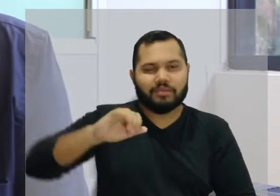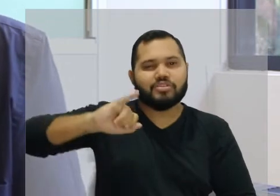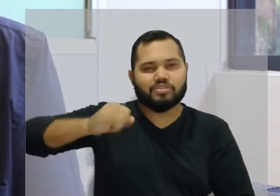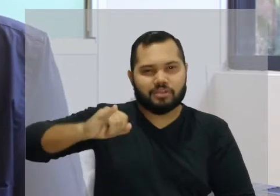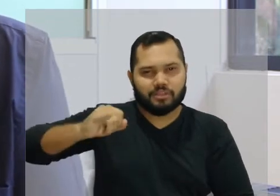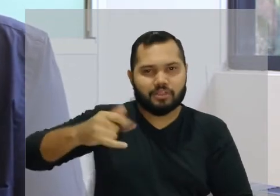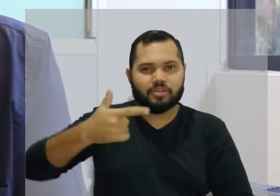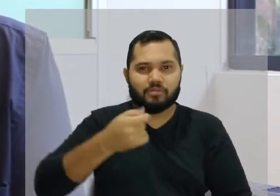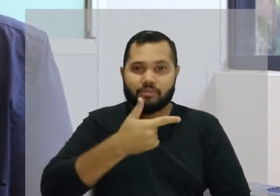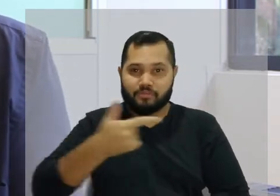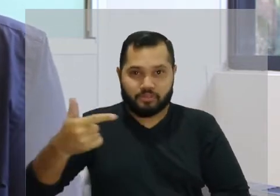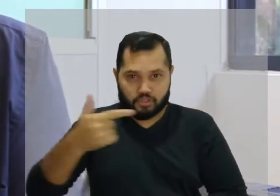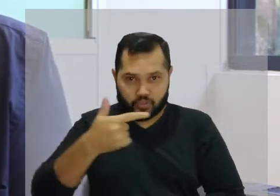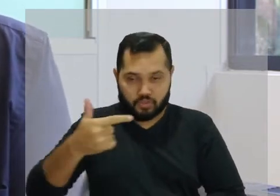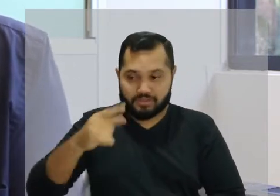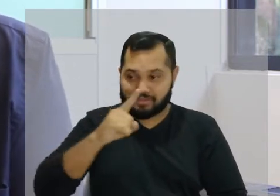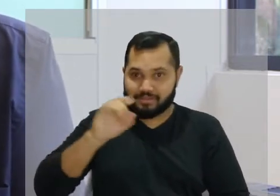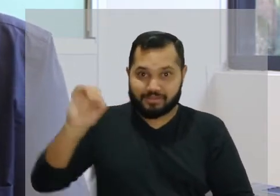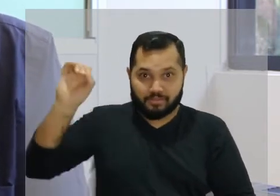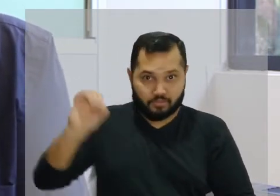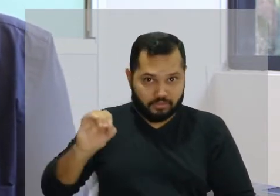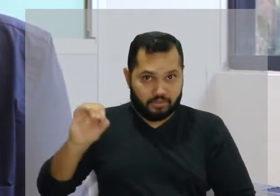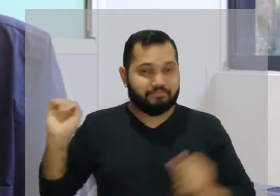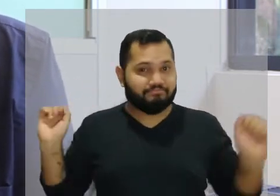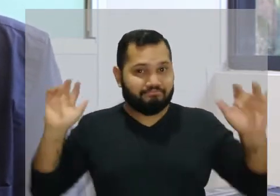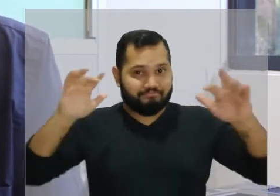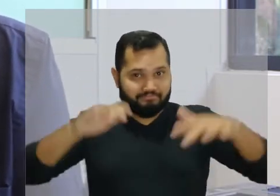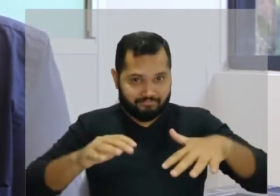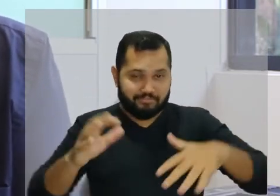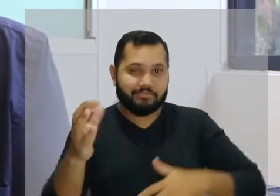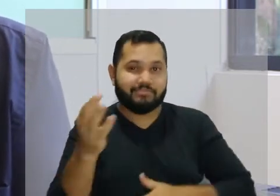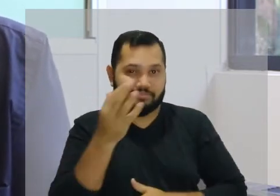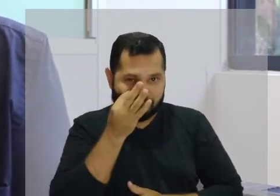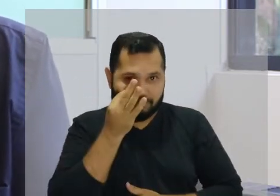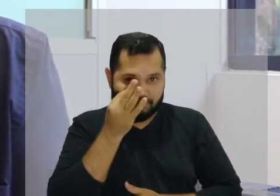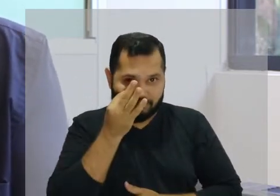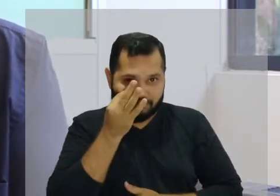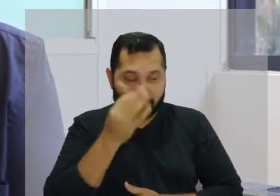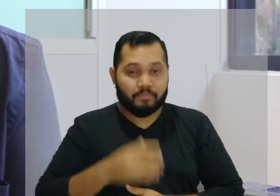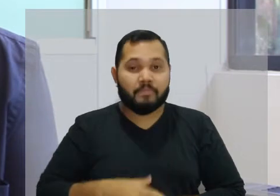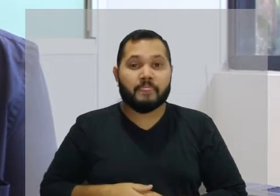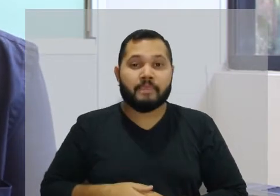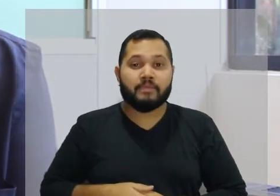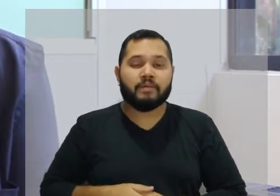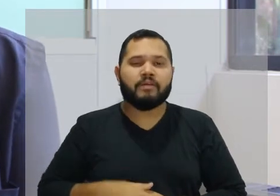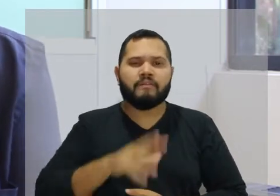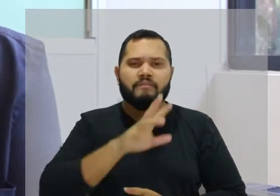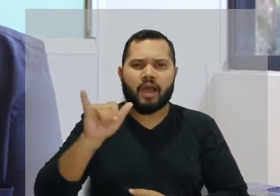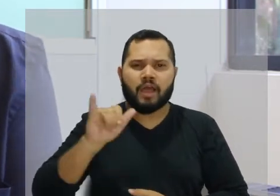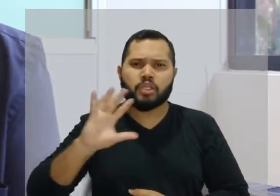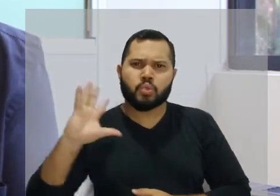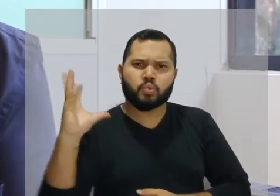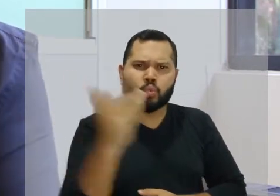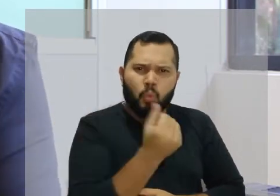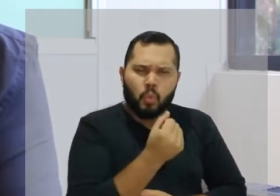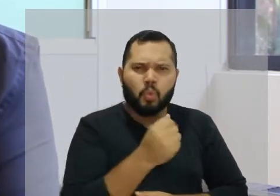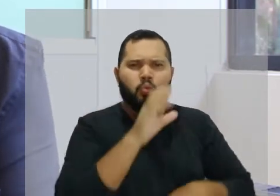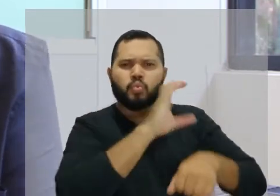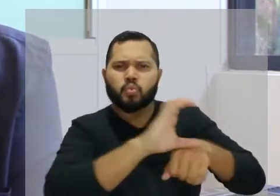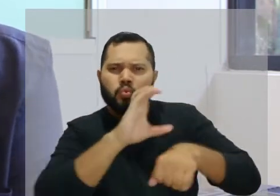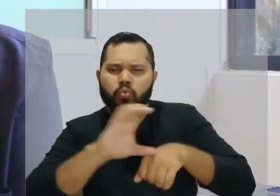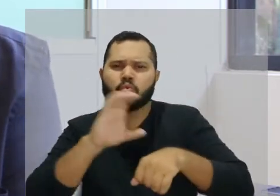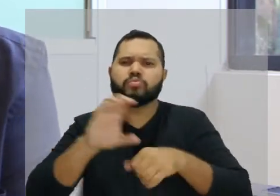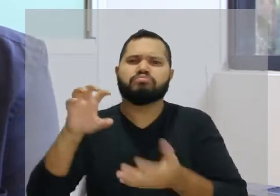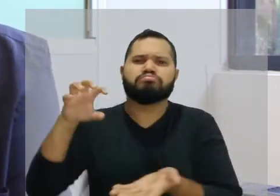presenciais em 100% dia 10 de janeiro de 2022, que a gente retome 100%